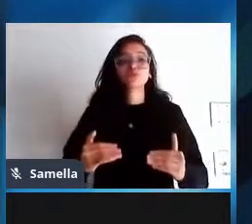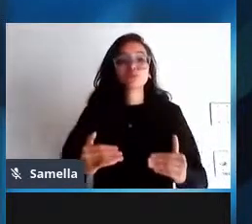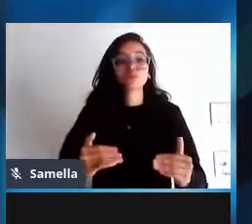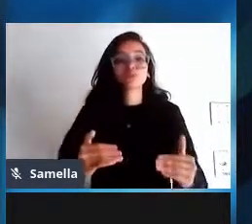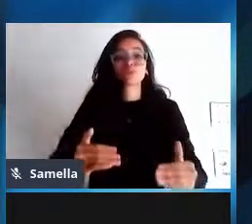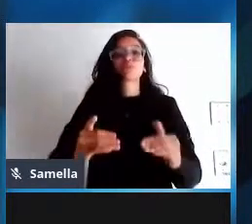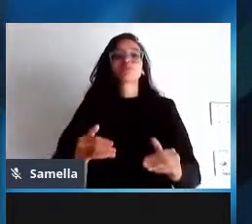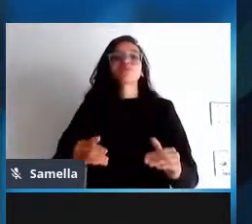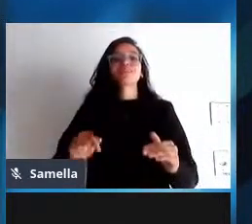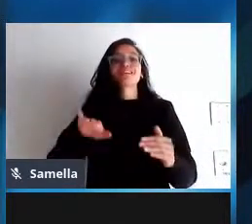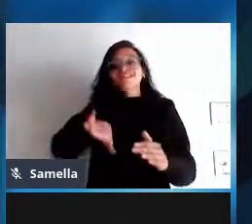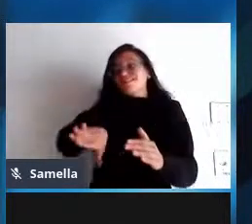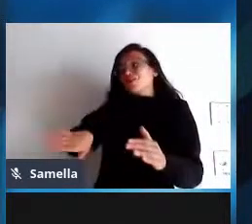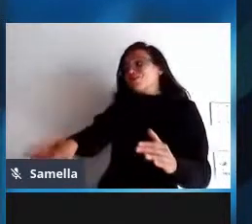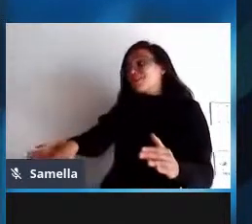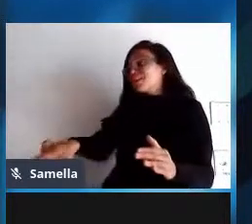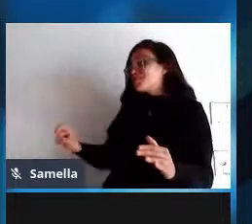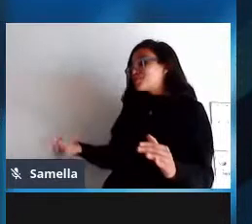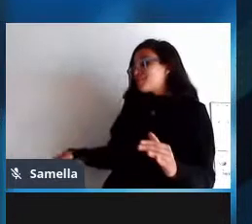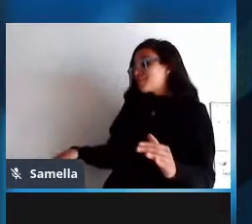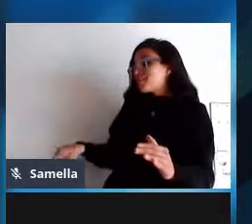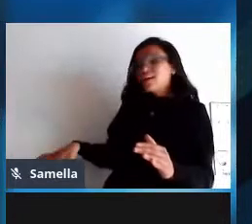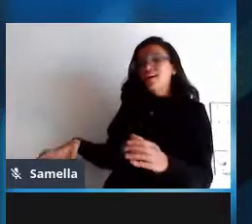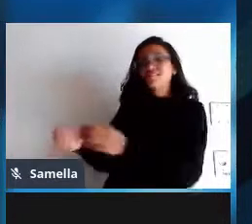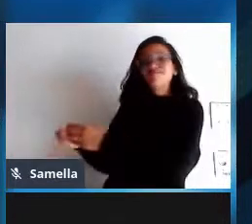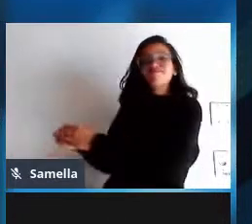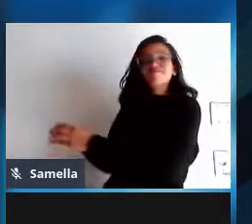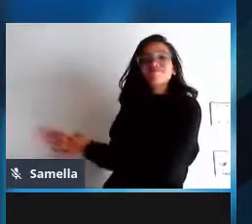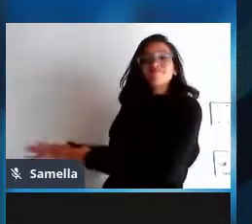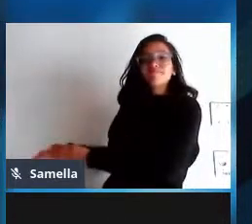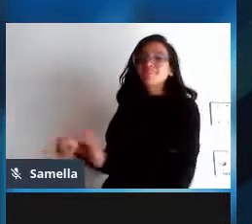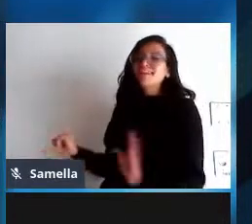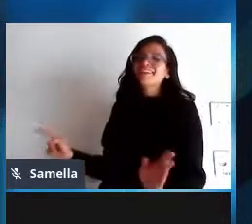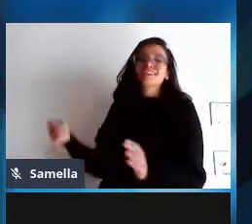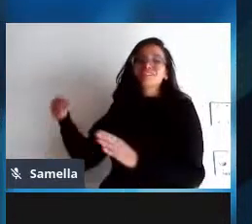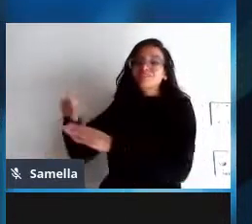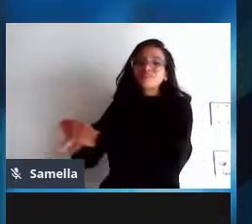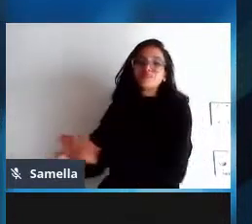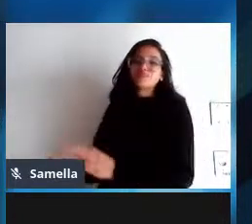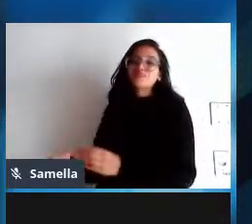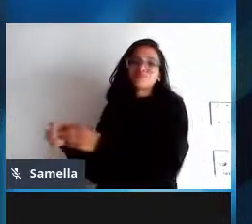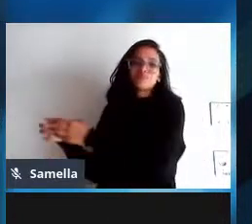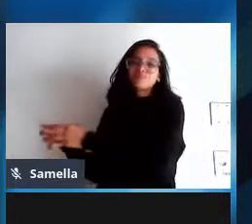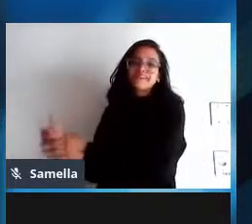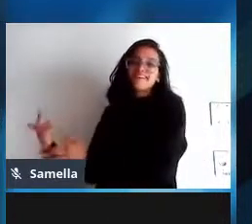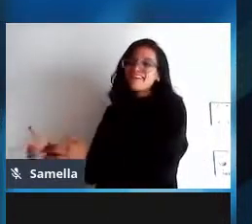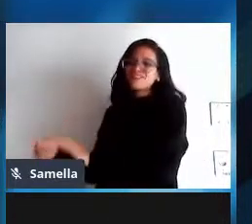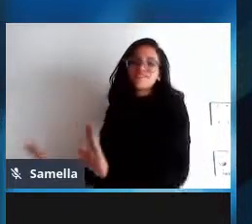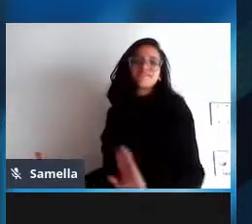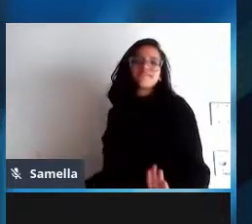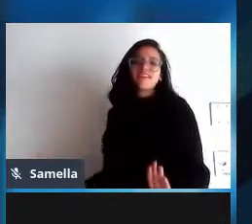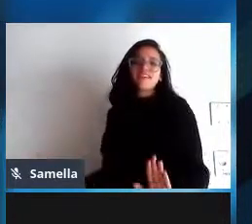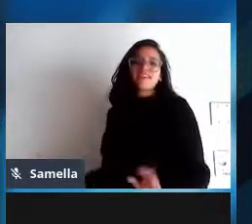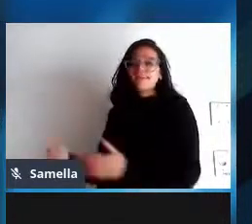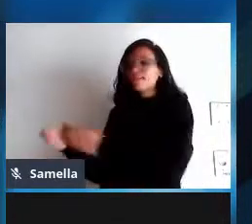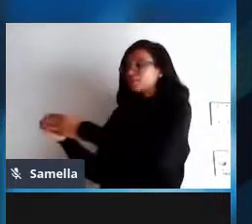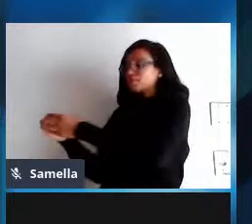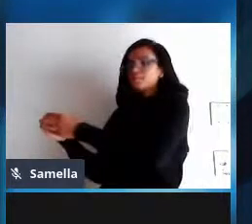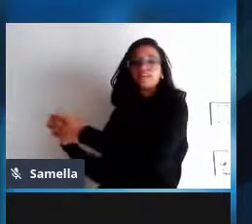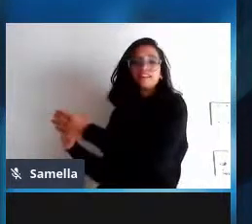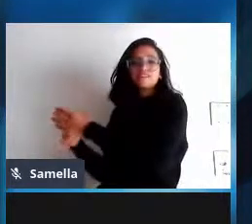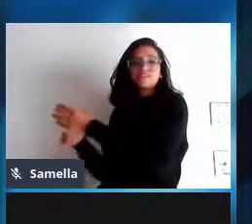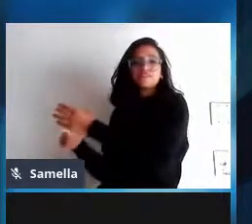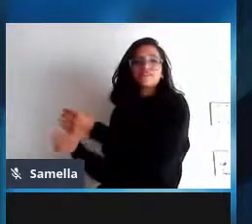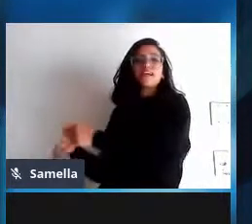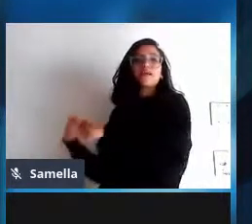é negar a própria razão de ser de uma comunidade lá no começo a gente falou necessidade sobrevivência então ninguém fica para trás